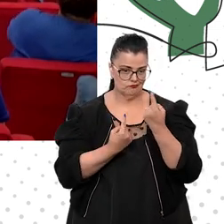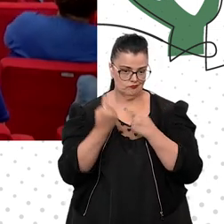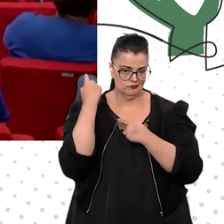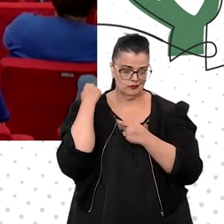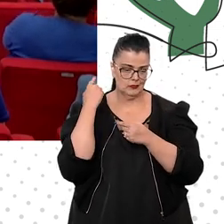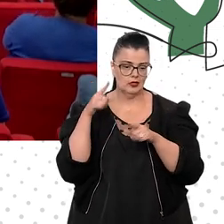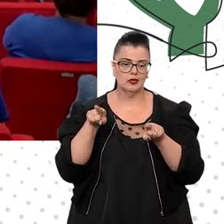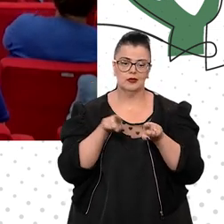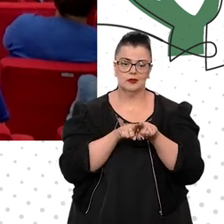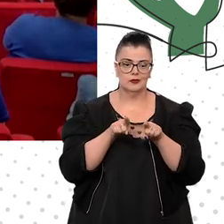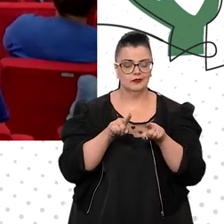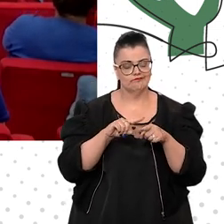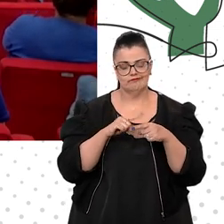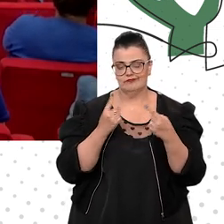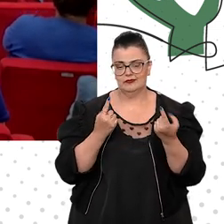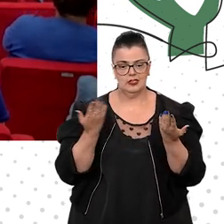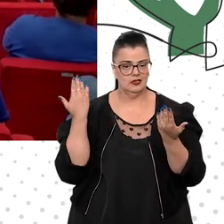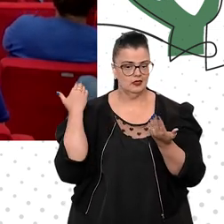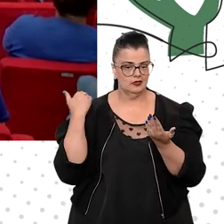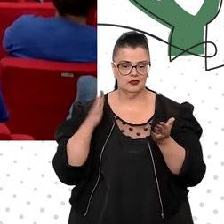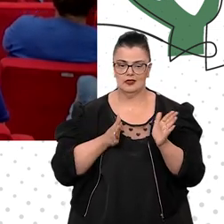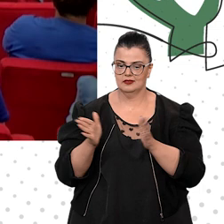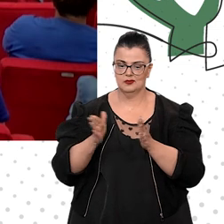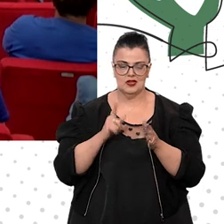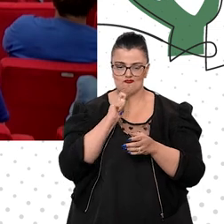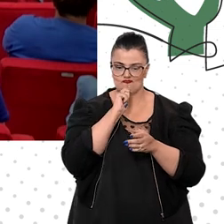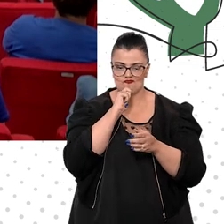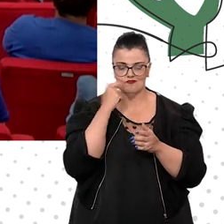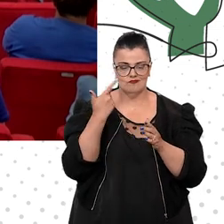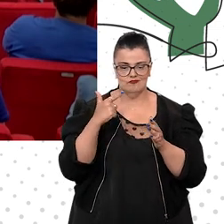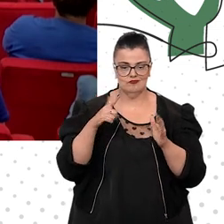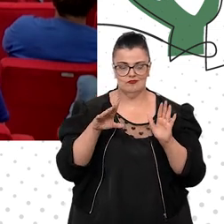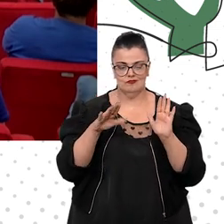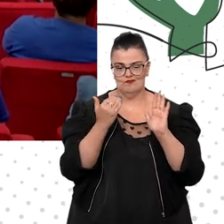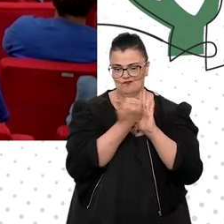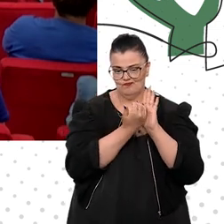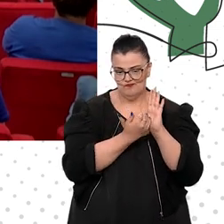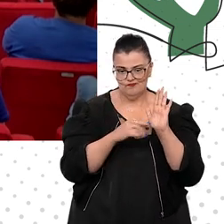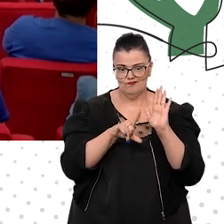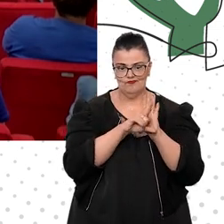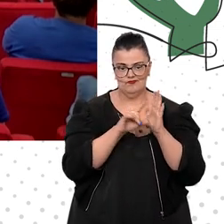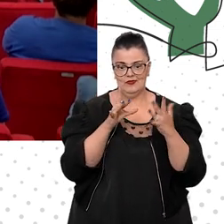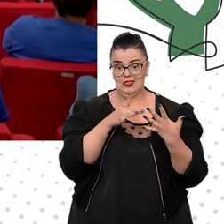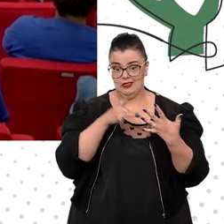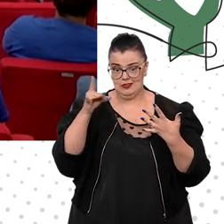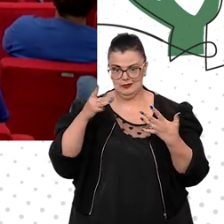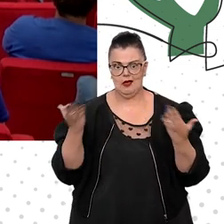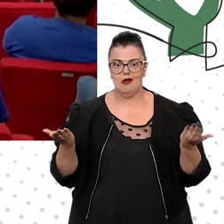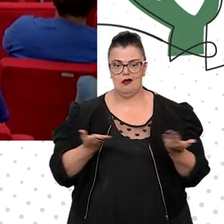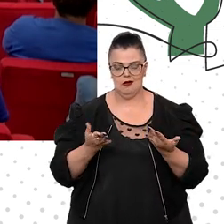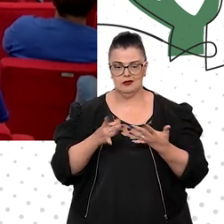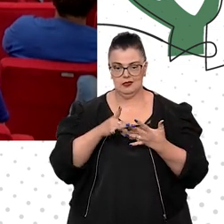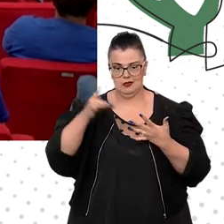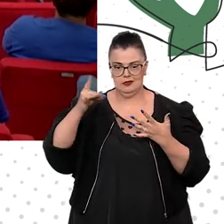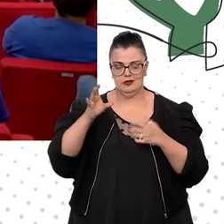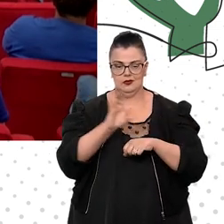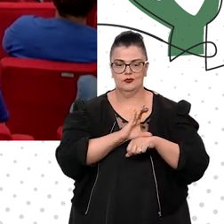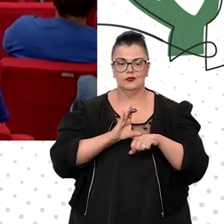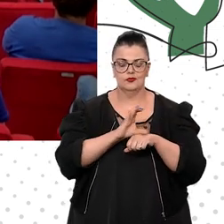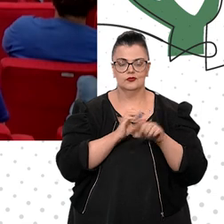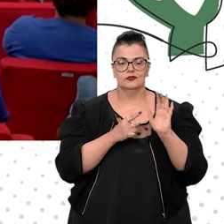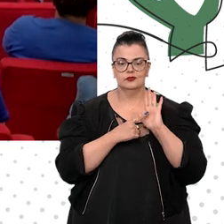acessibilidade não era ainda, ou não merecia o destaque, e agora destaque, constitucional